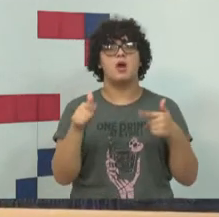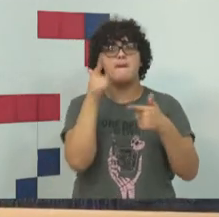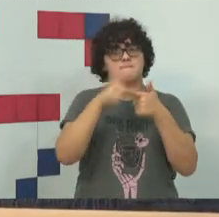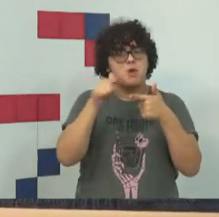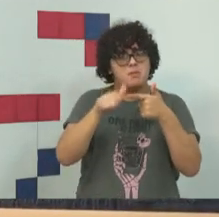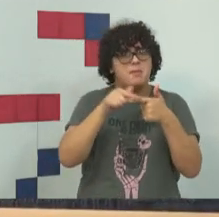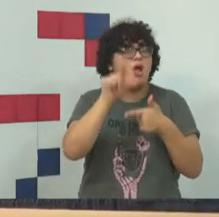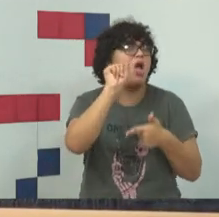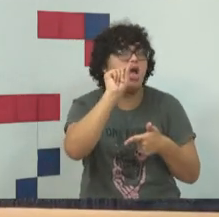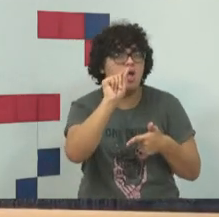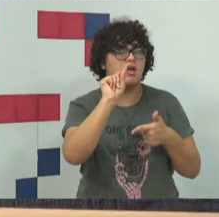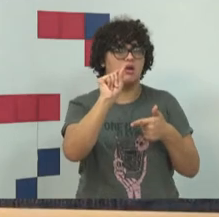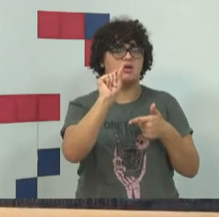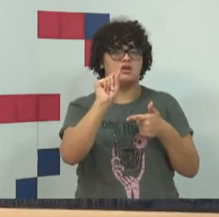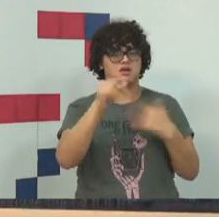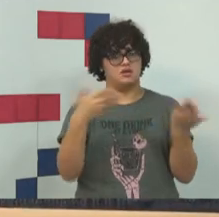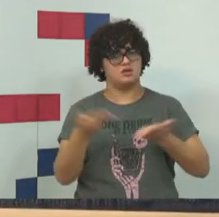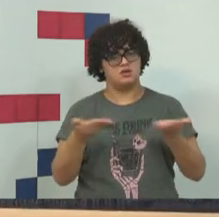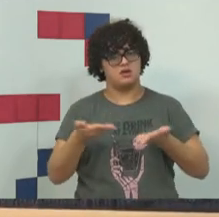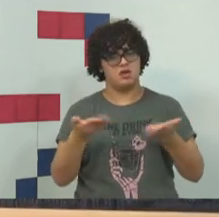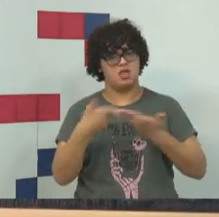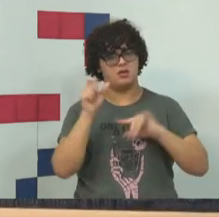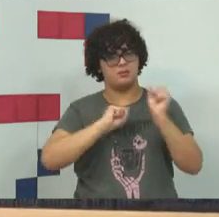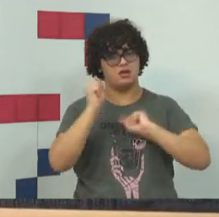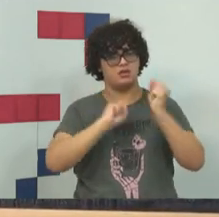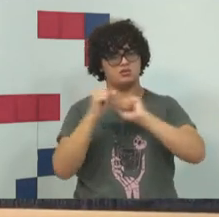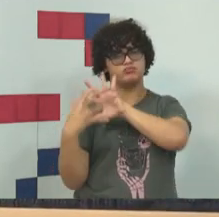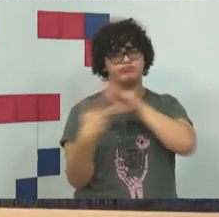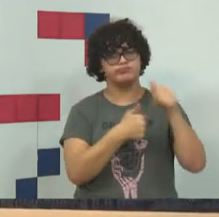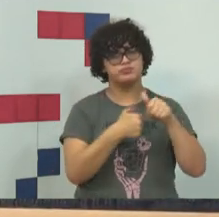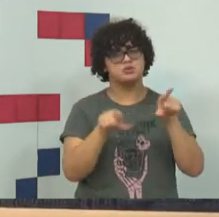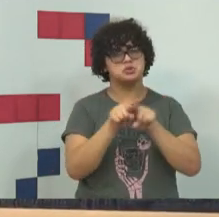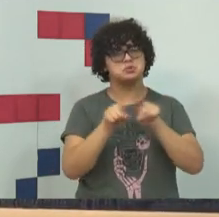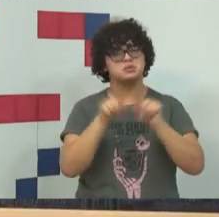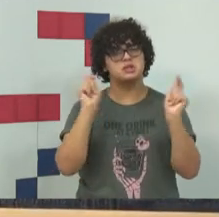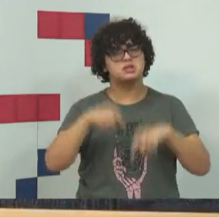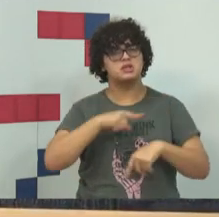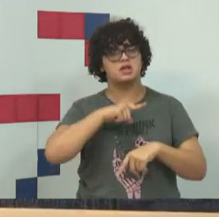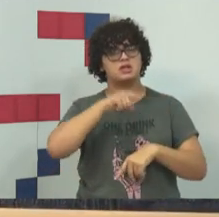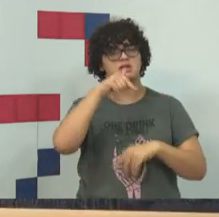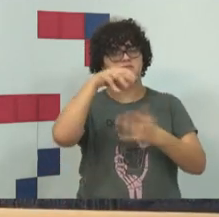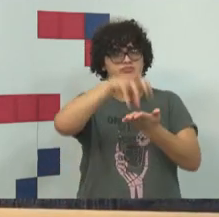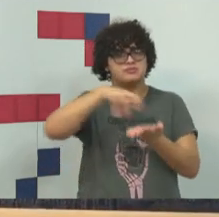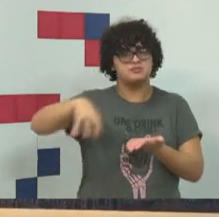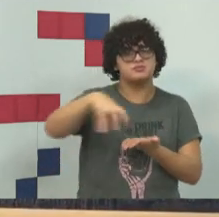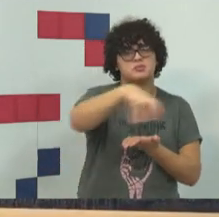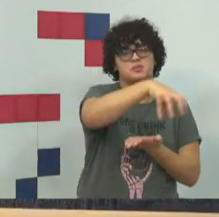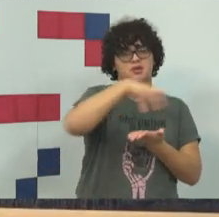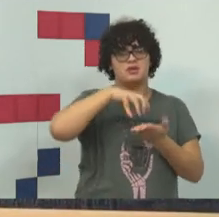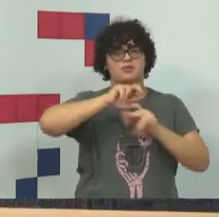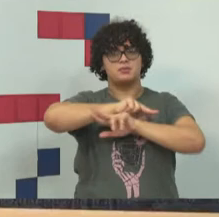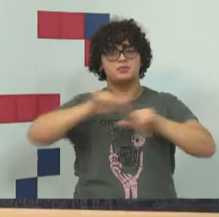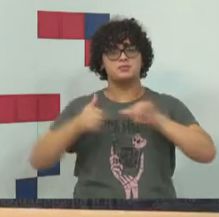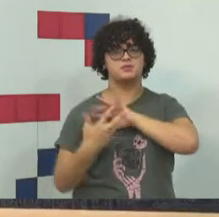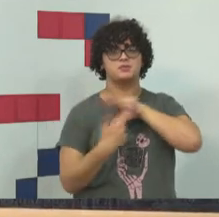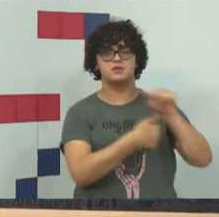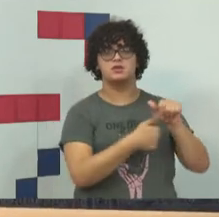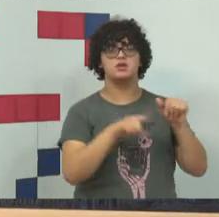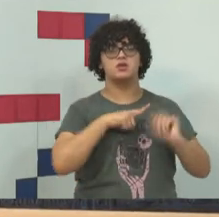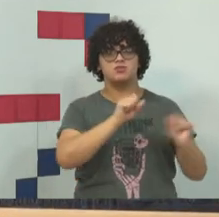não é esse. O problema é que essas empresas internacionais, que têm sede e têm força, e têm todas